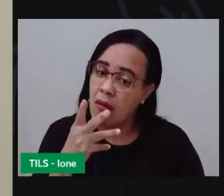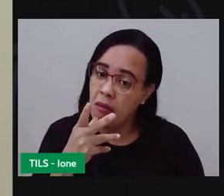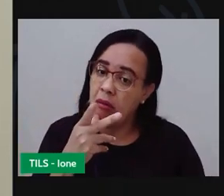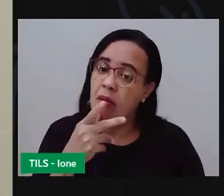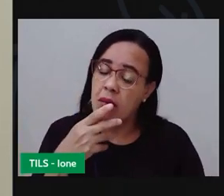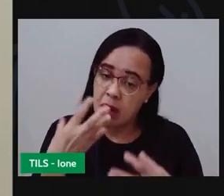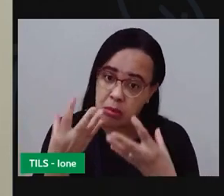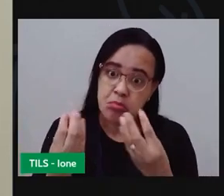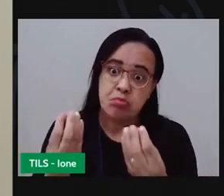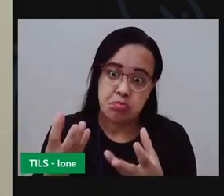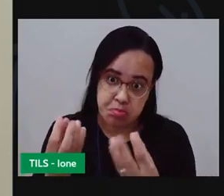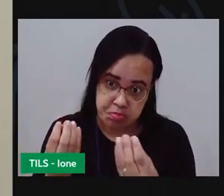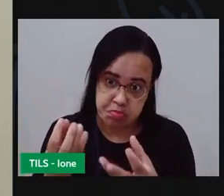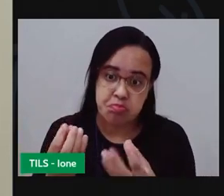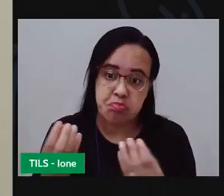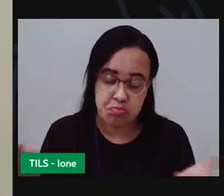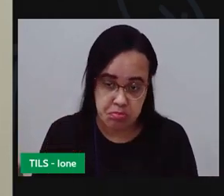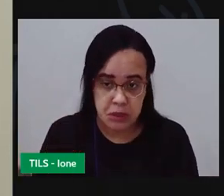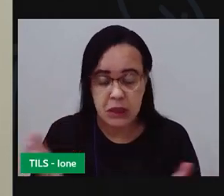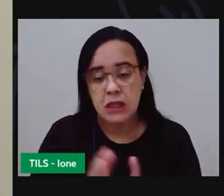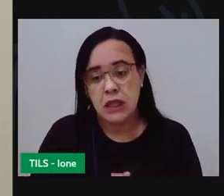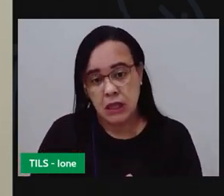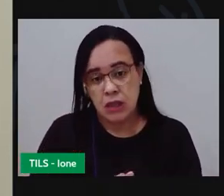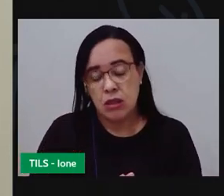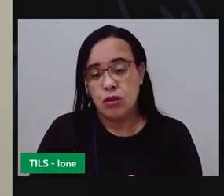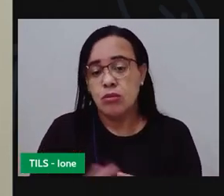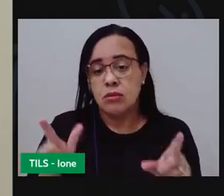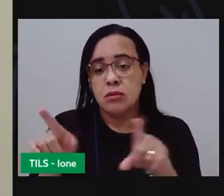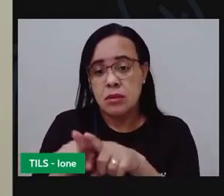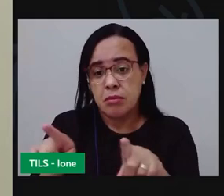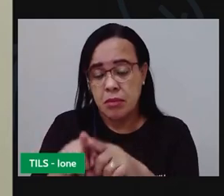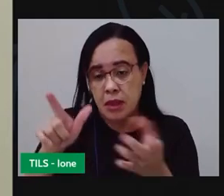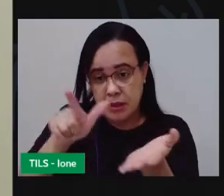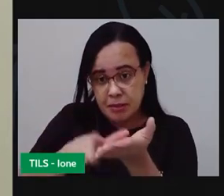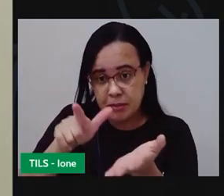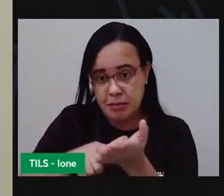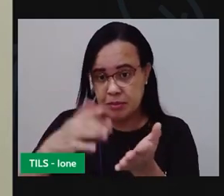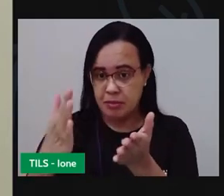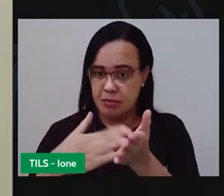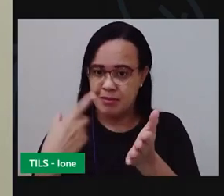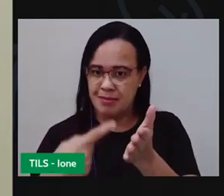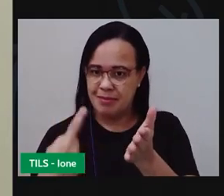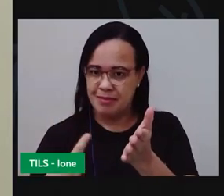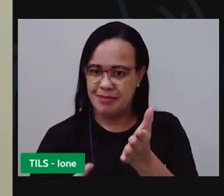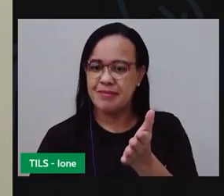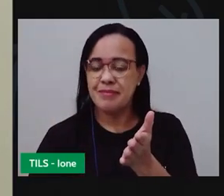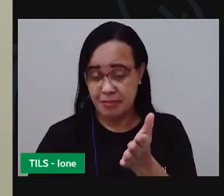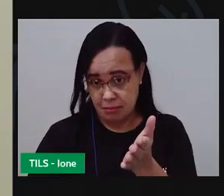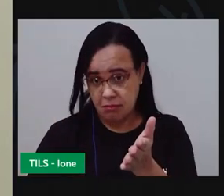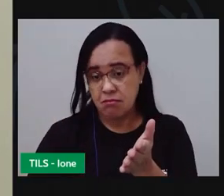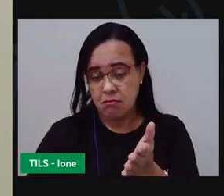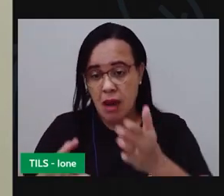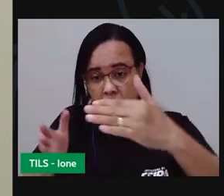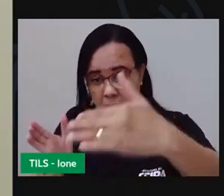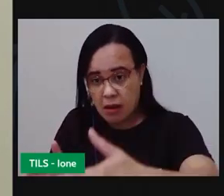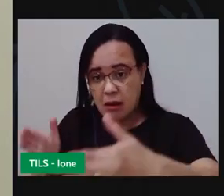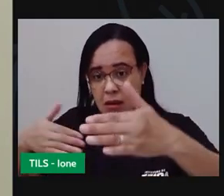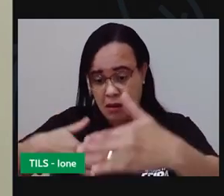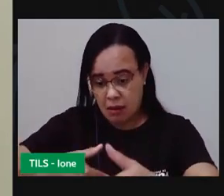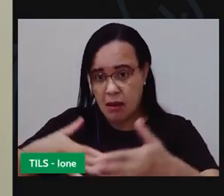Tanto folhas de caderno, que você usa, aquelas caixas de